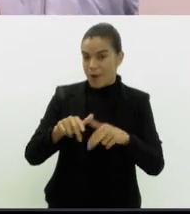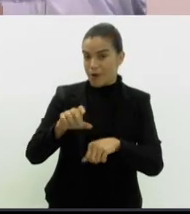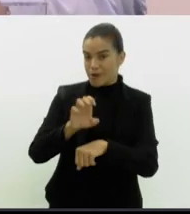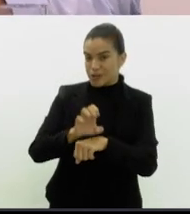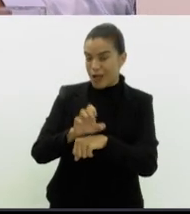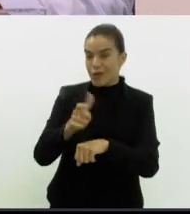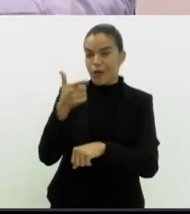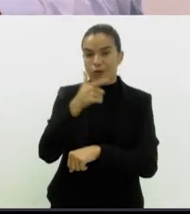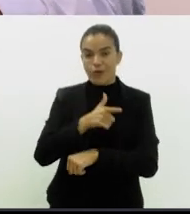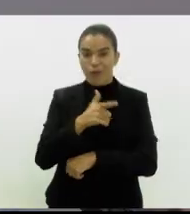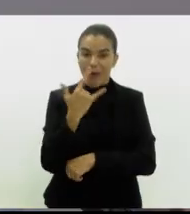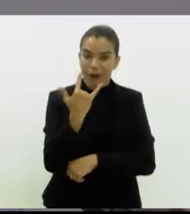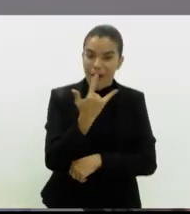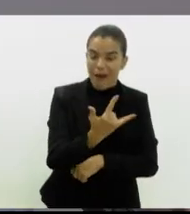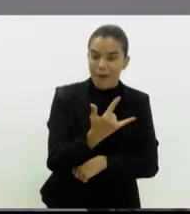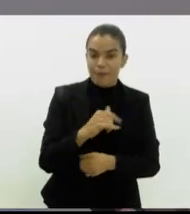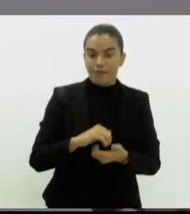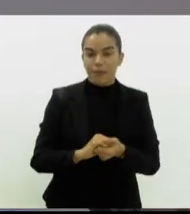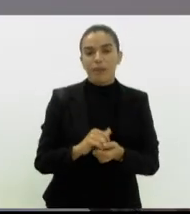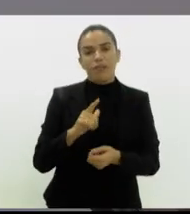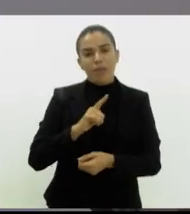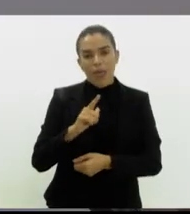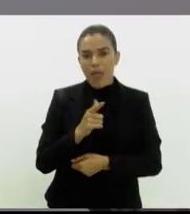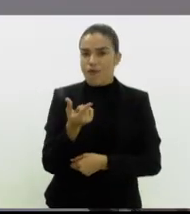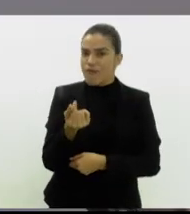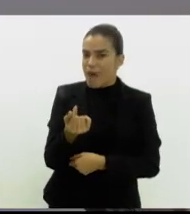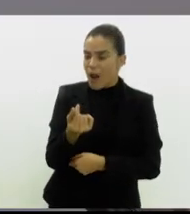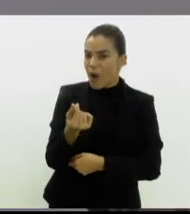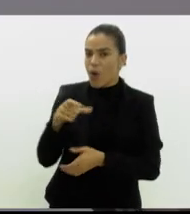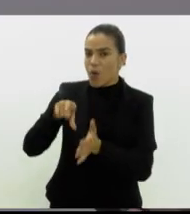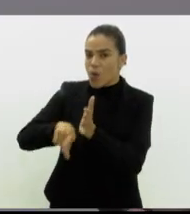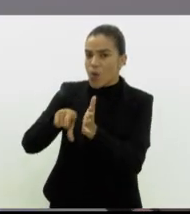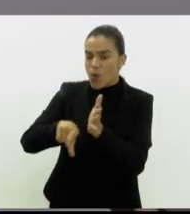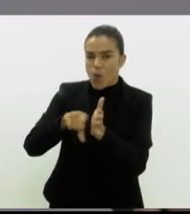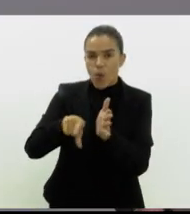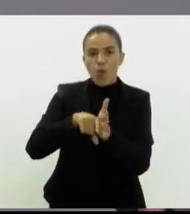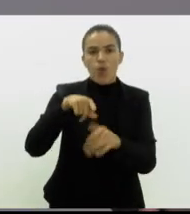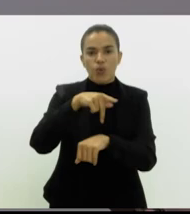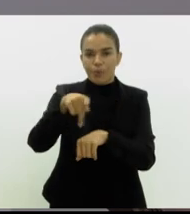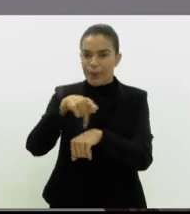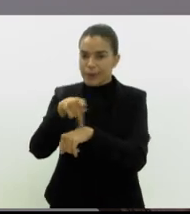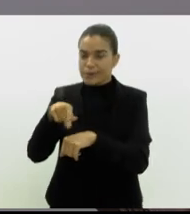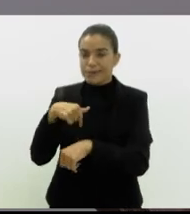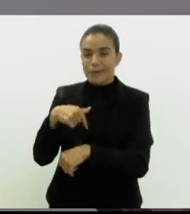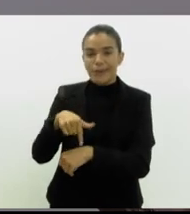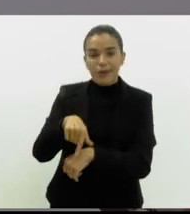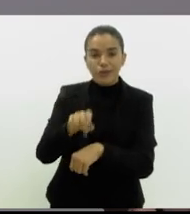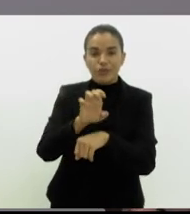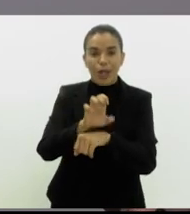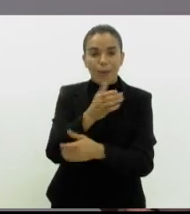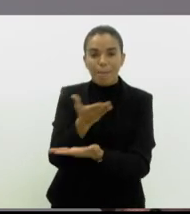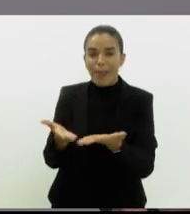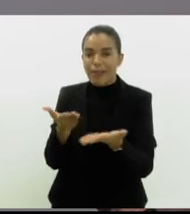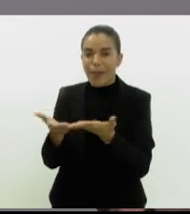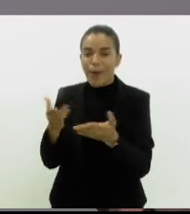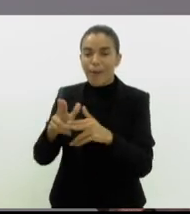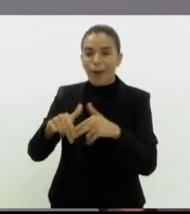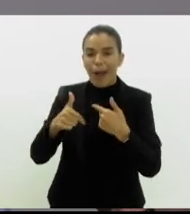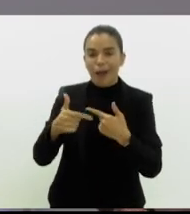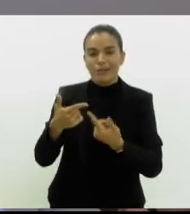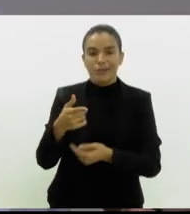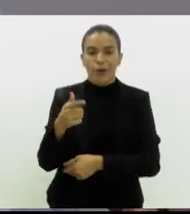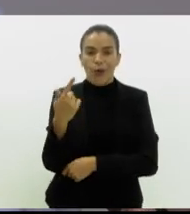ser atrativo para as empresas. Há uma carga tributária muito grande no país e a gente perdeu setores importantes da nossa economia para outros estados, como